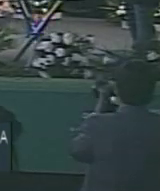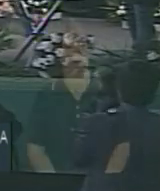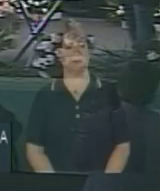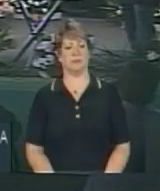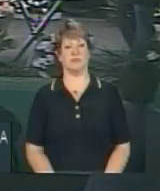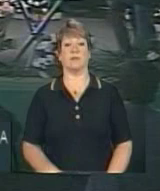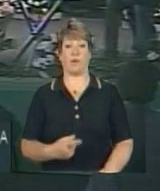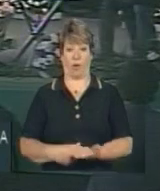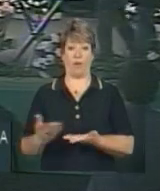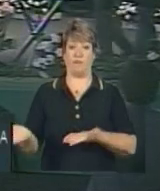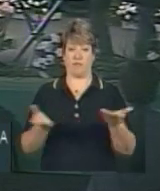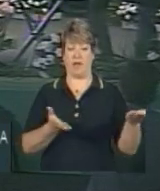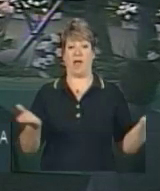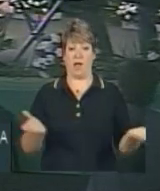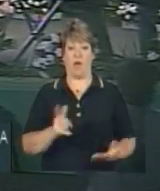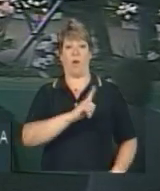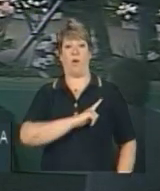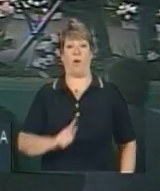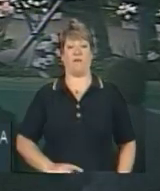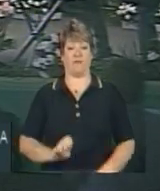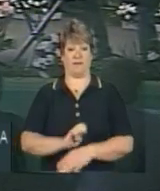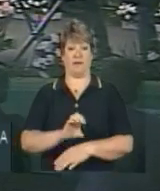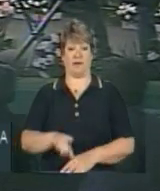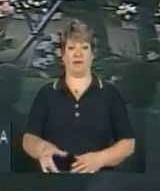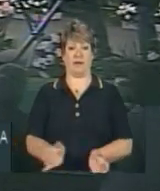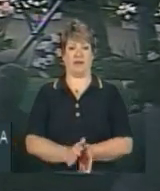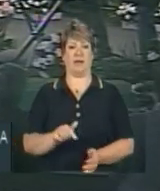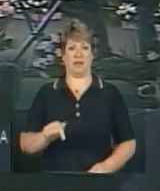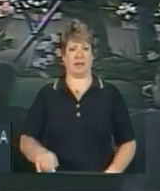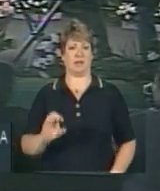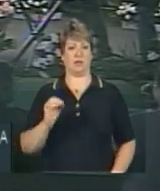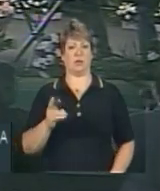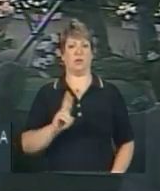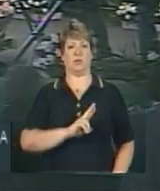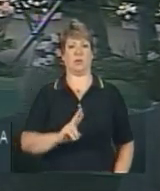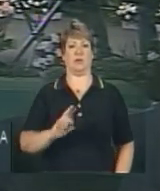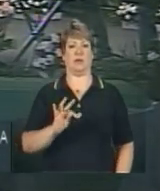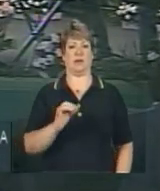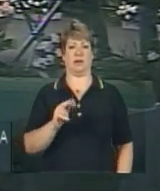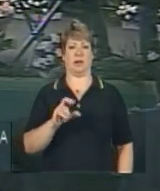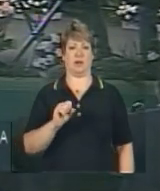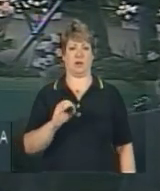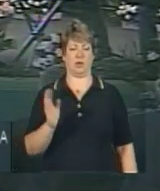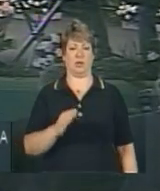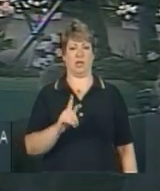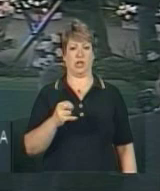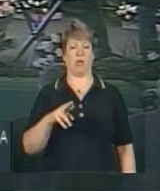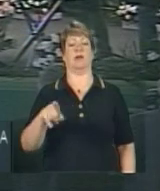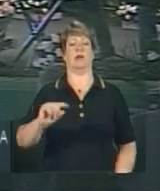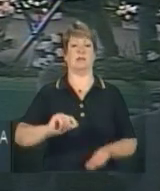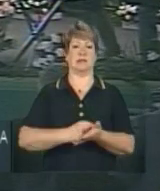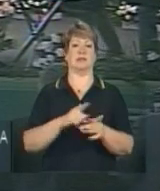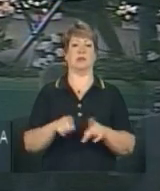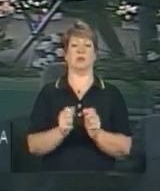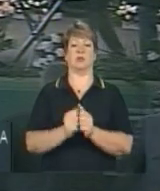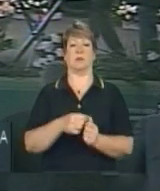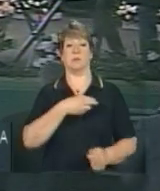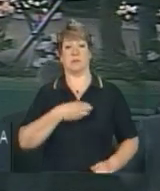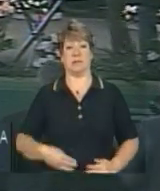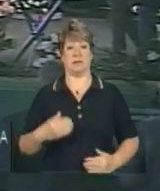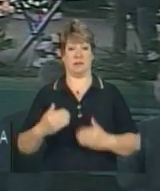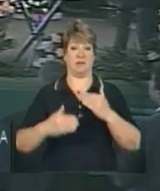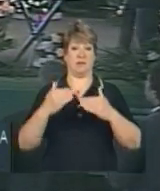Convidamos, neste momento, o governador do estado do Rio Grande do Sul, o senhor Tarso Genro, a assinar com o ministro do